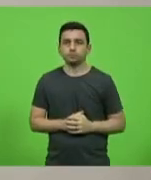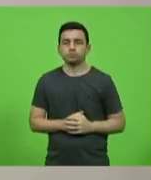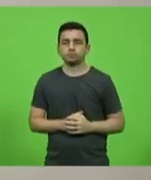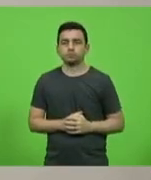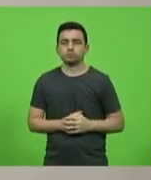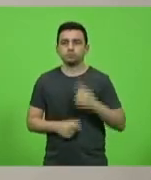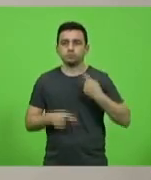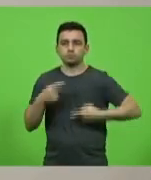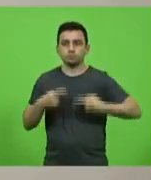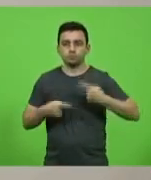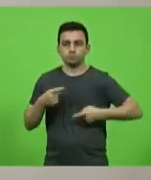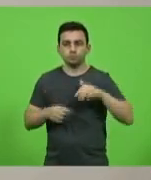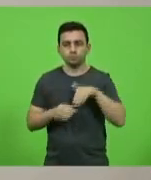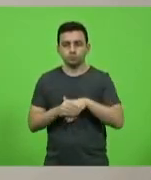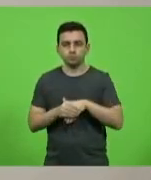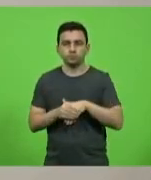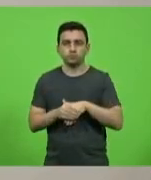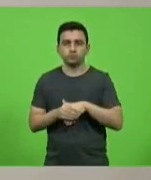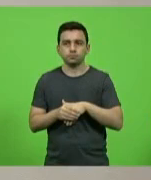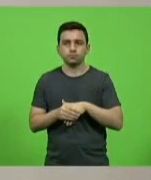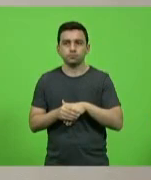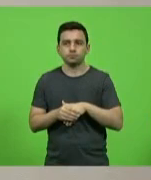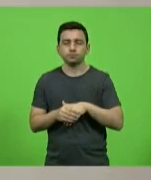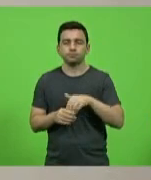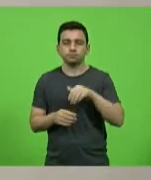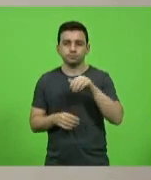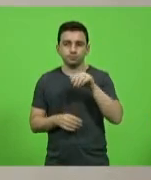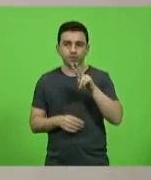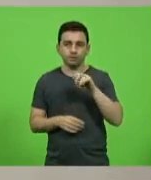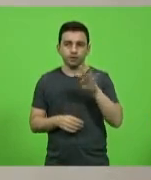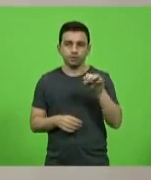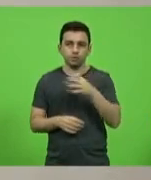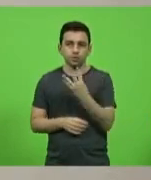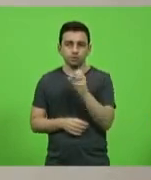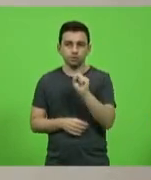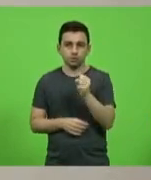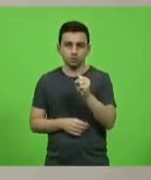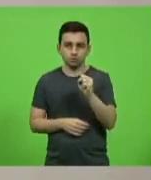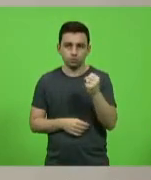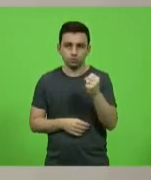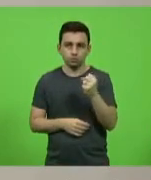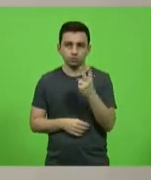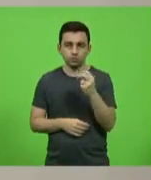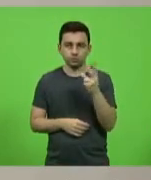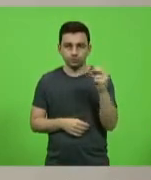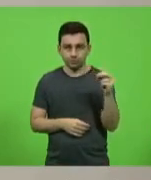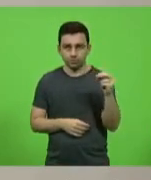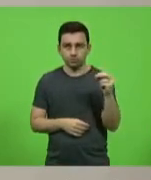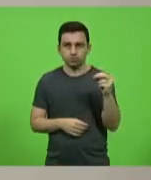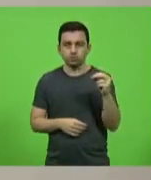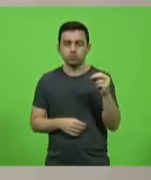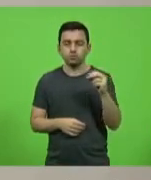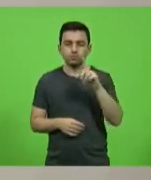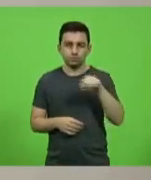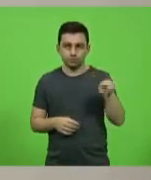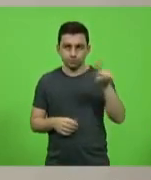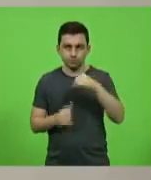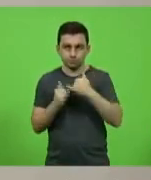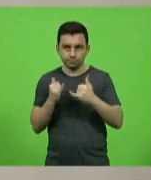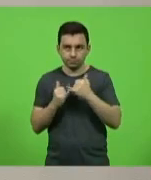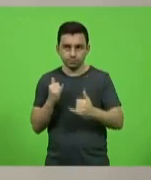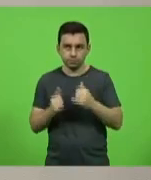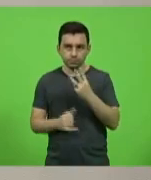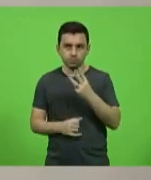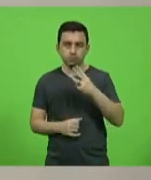Discussão e votação em turno único. Mensagem de veto 488 de 2020. Veto parcial ao IPL 345 da